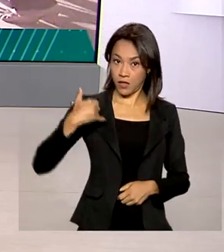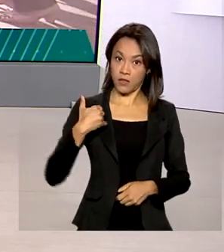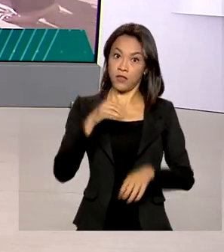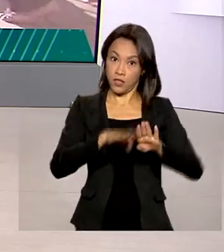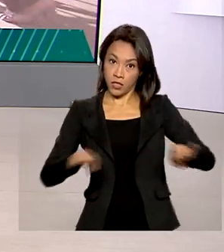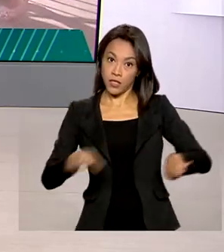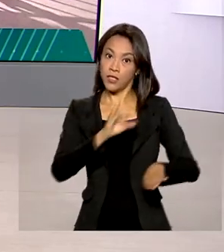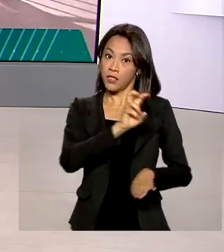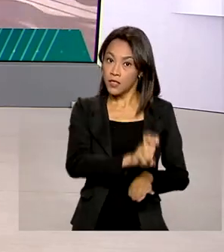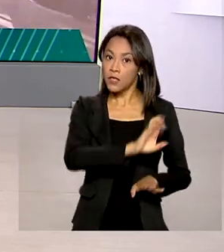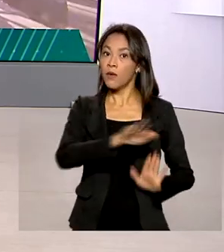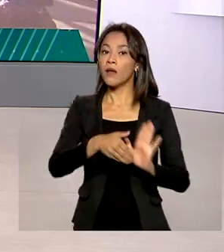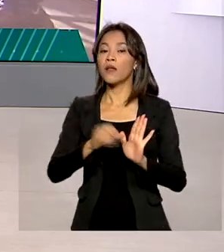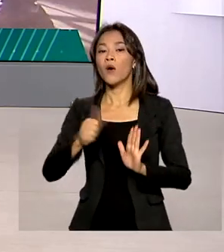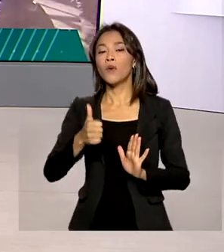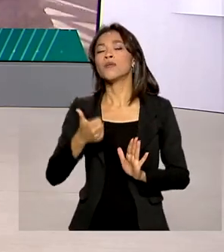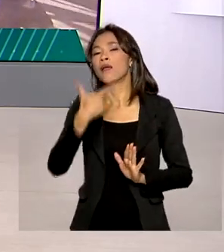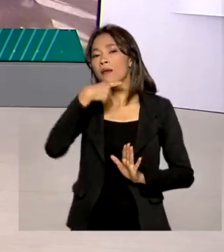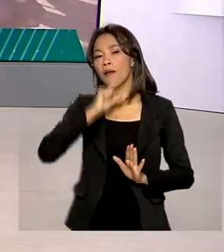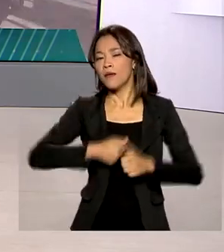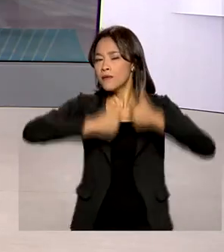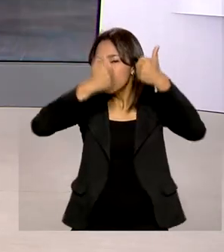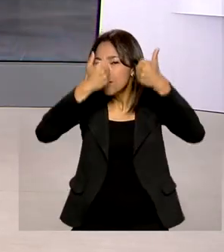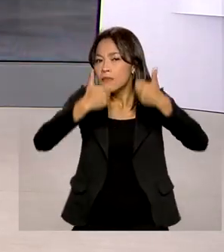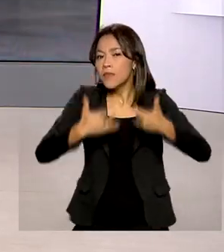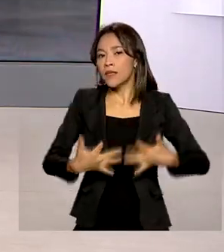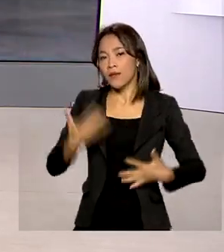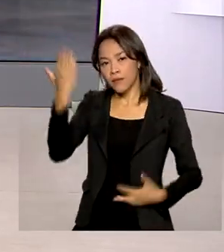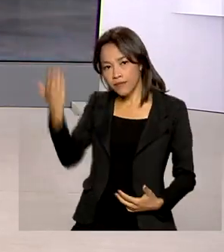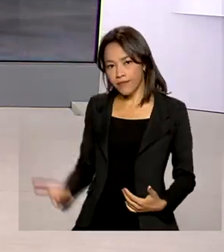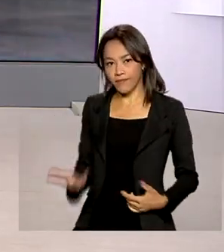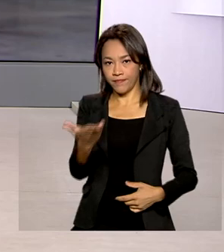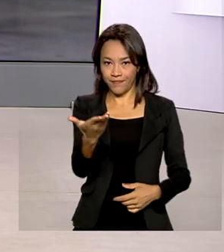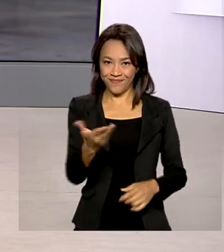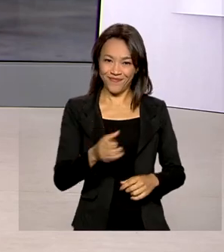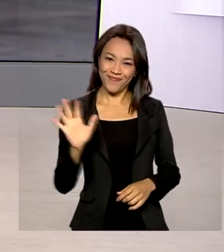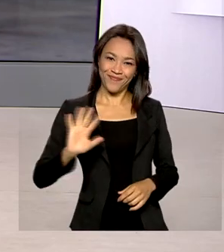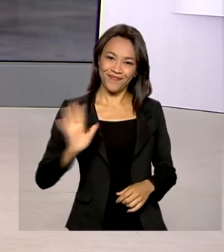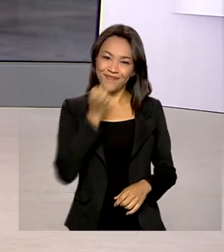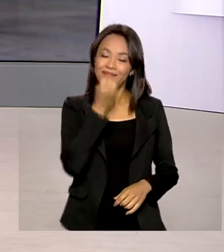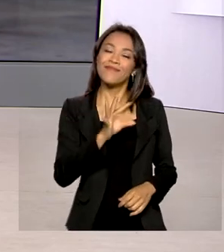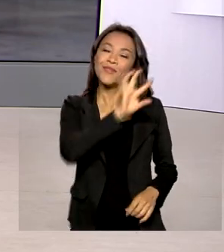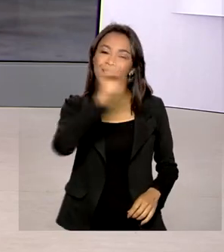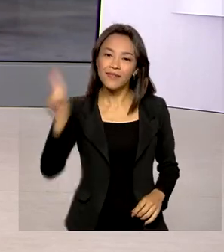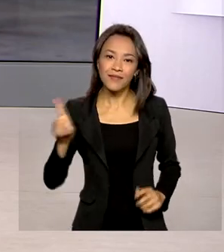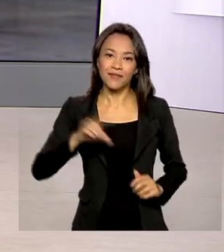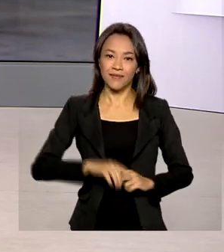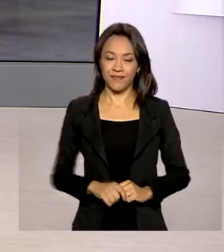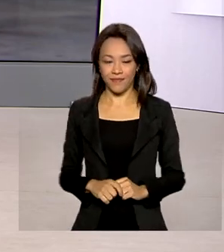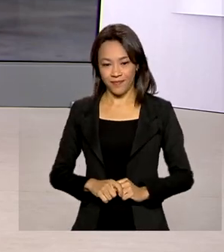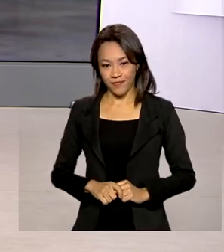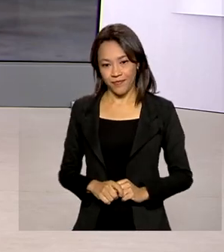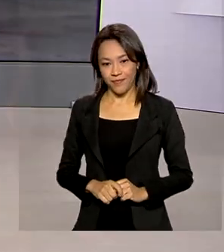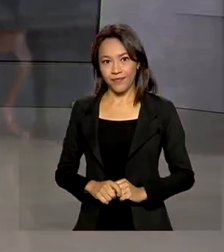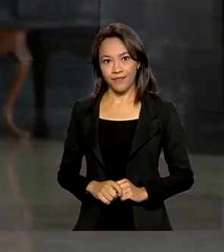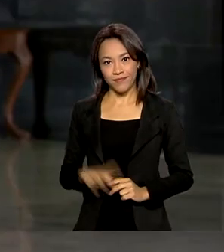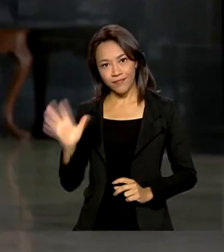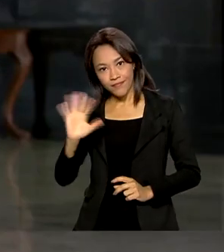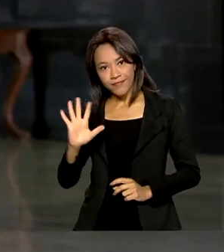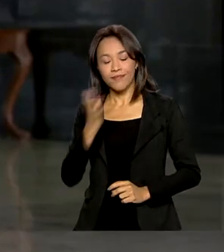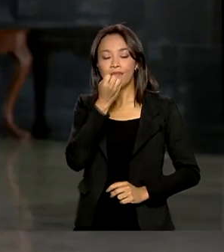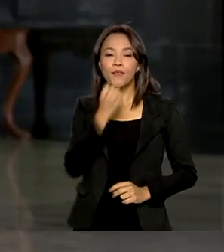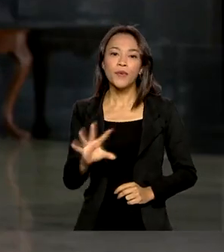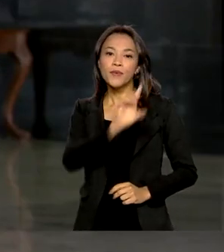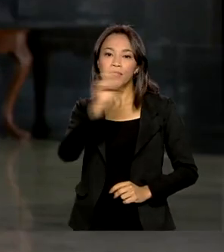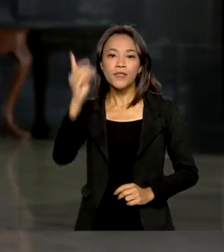anos. Quem tem mais detalhes é o repórter Glauco de Queiroz. Oi, Glauco, bom dia para você. Oi, Luciana,